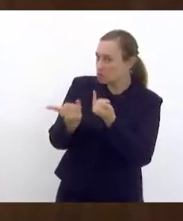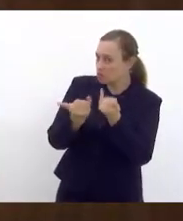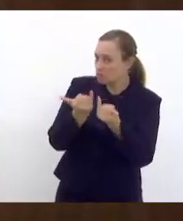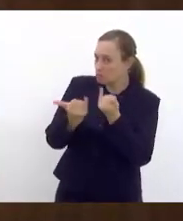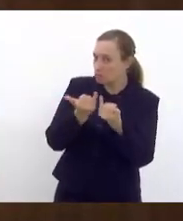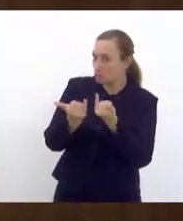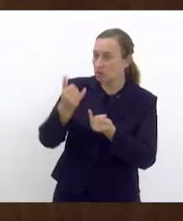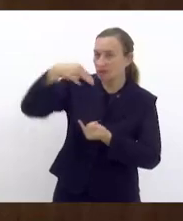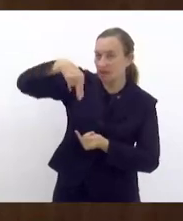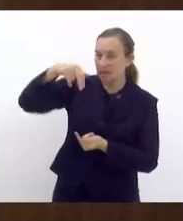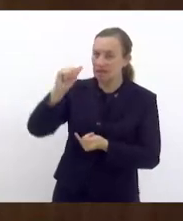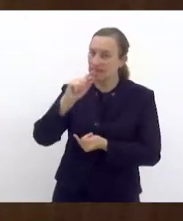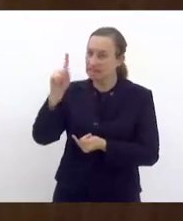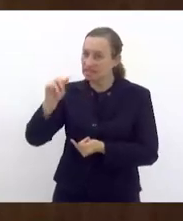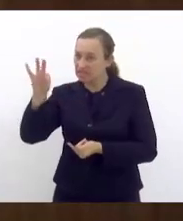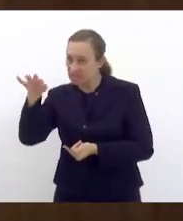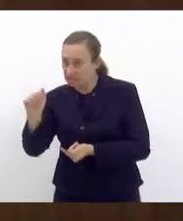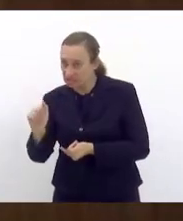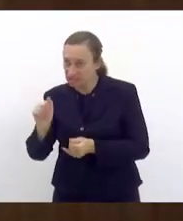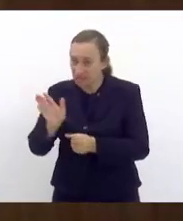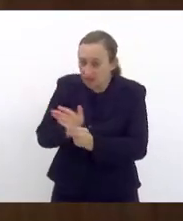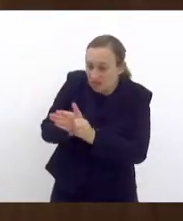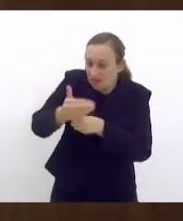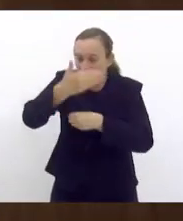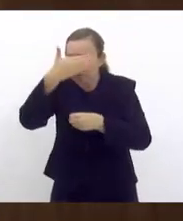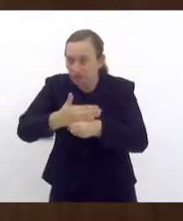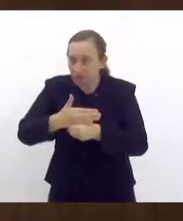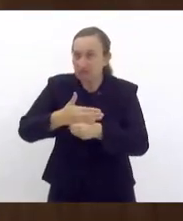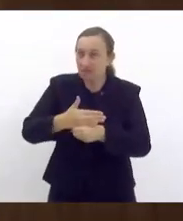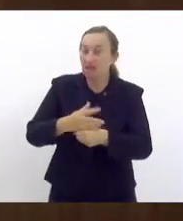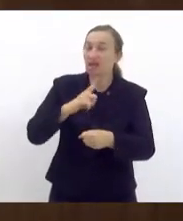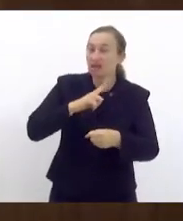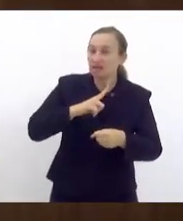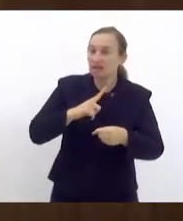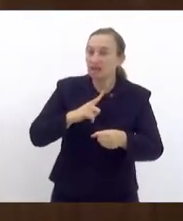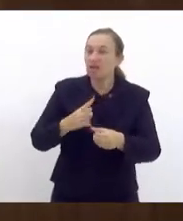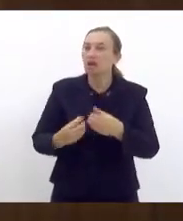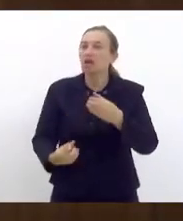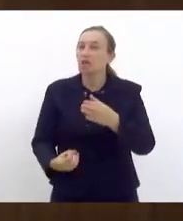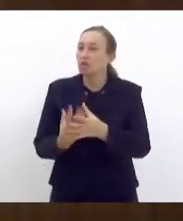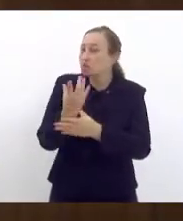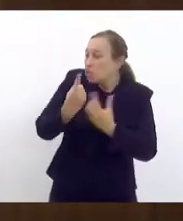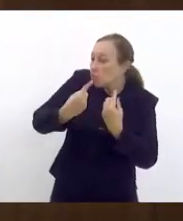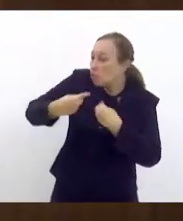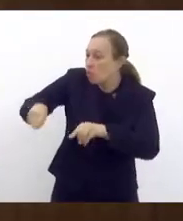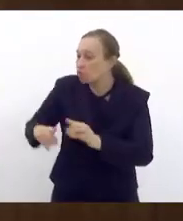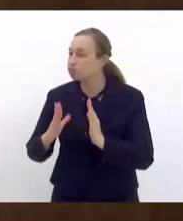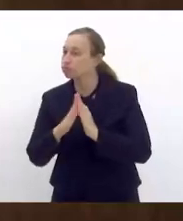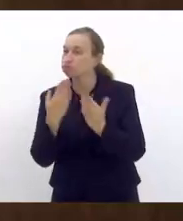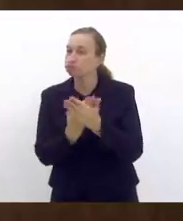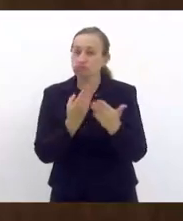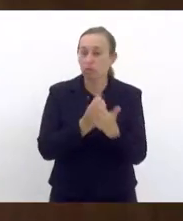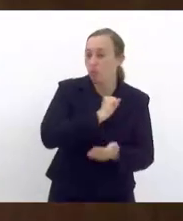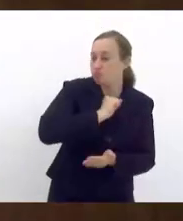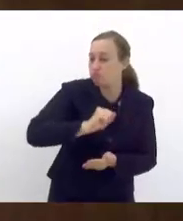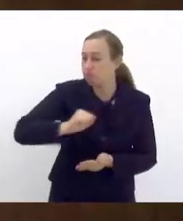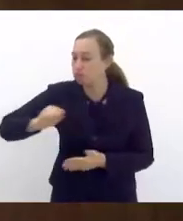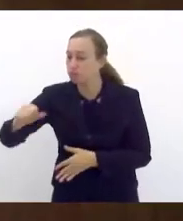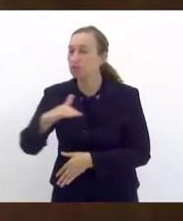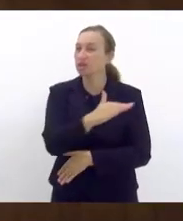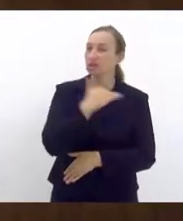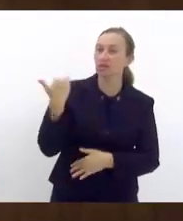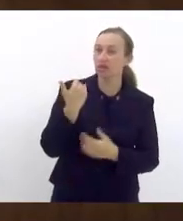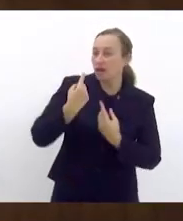nazista, fascista, que tem produzido ataque às escolas, que tem massacrado crianças, que tem